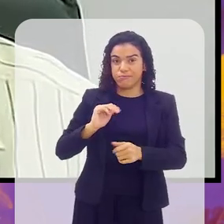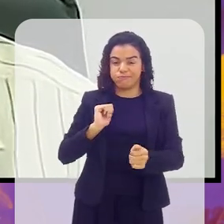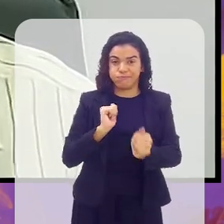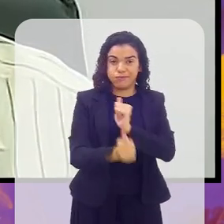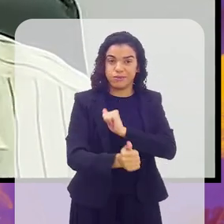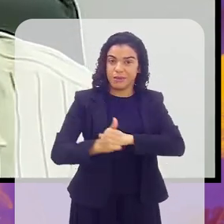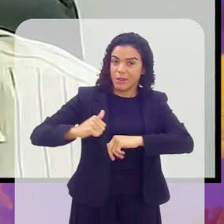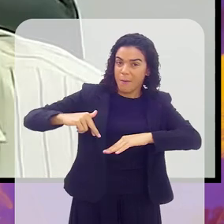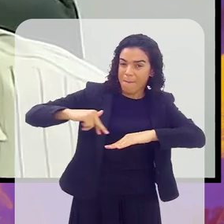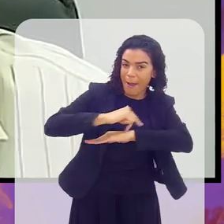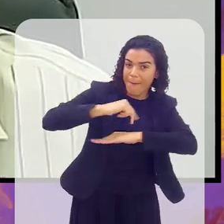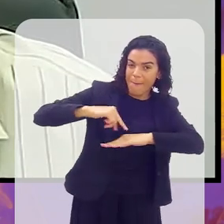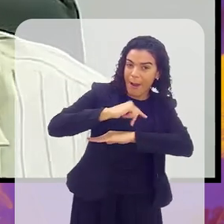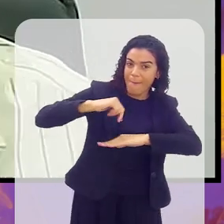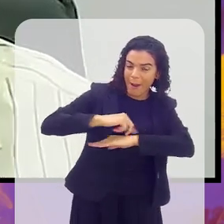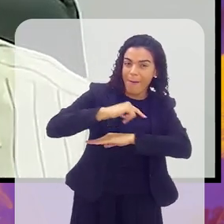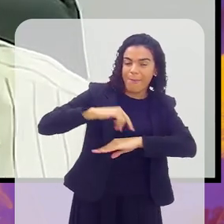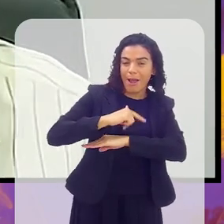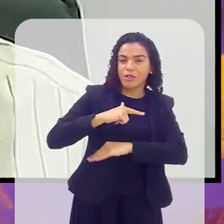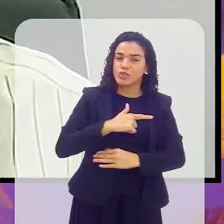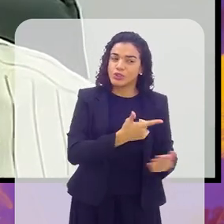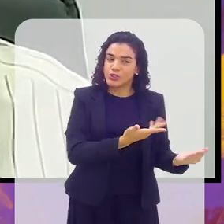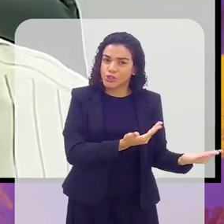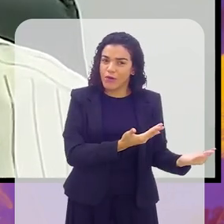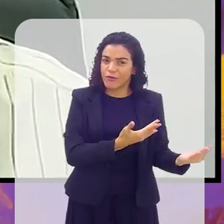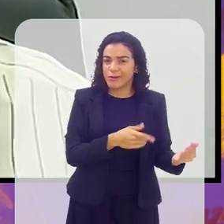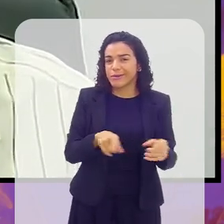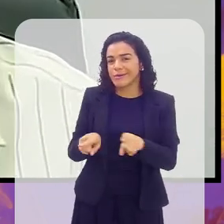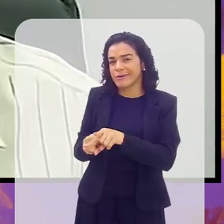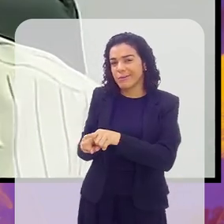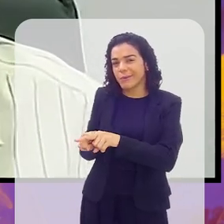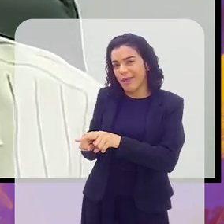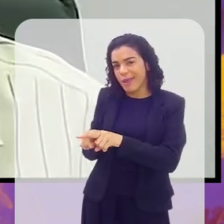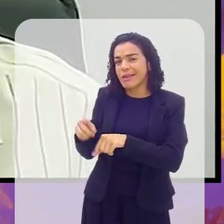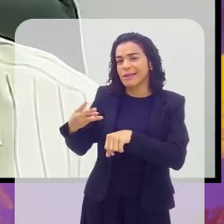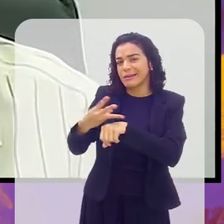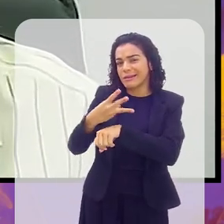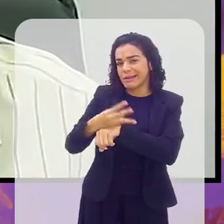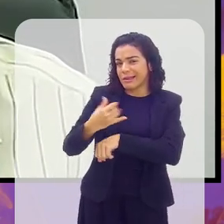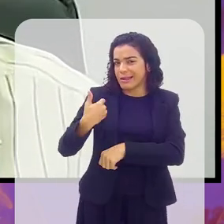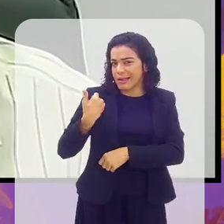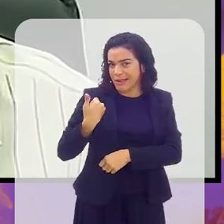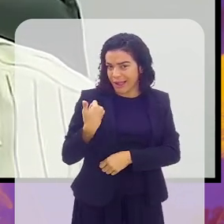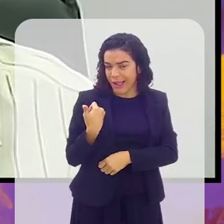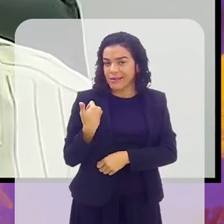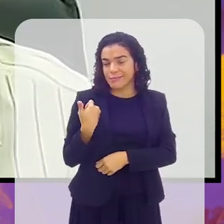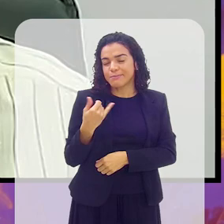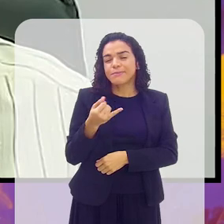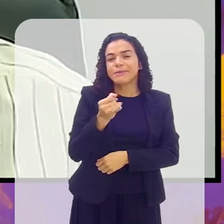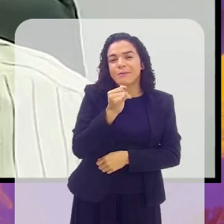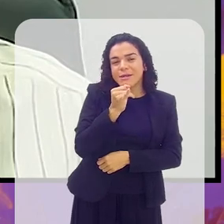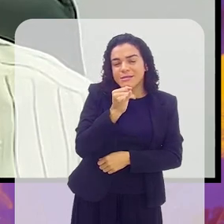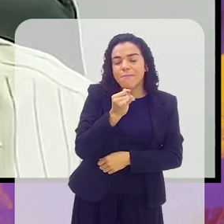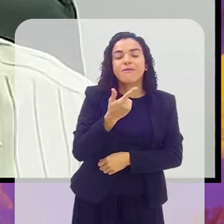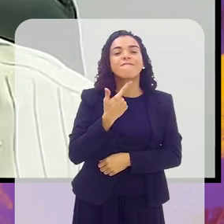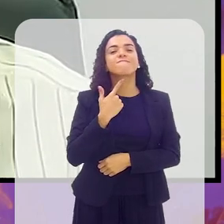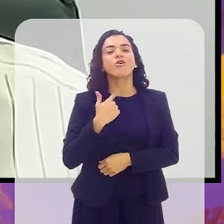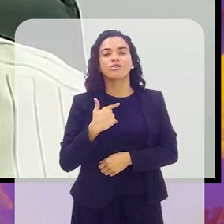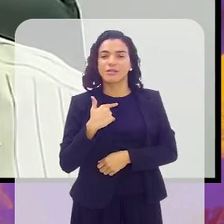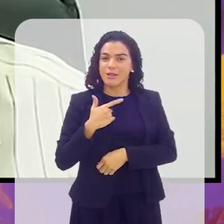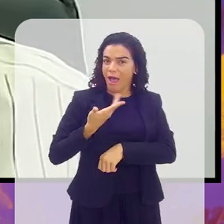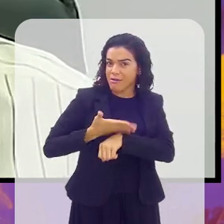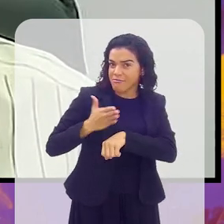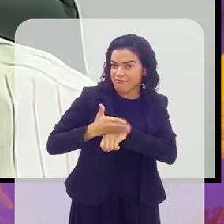dos mais jovens até aqueles que estejam na terceira idade e desejem praticá-lo.